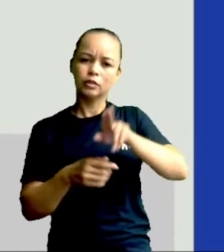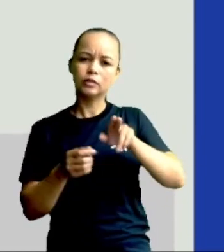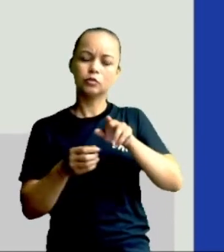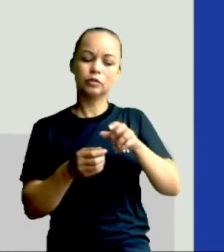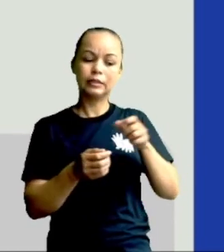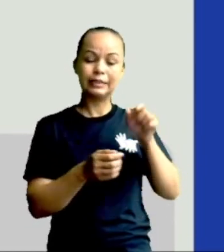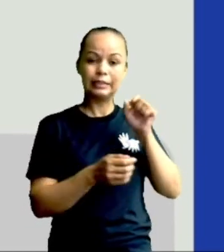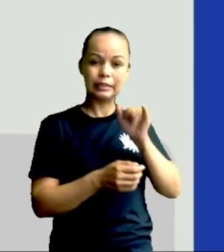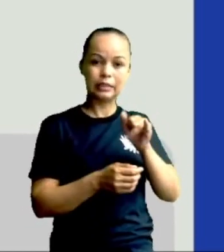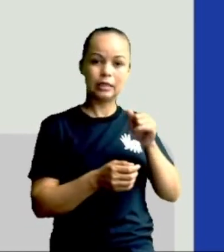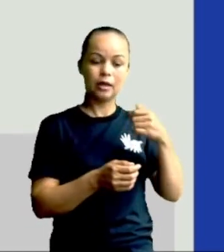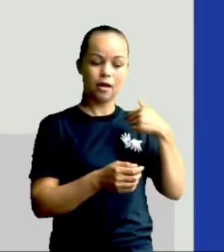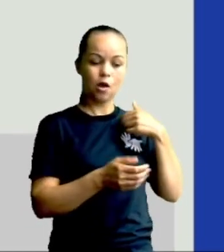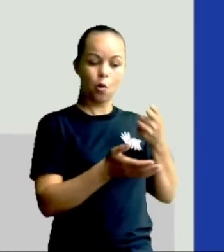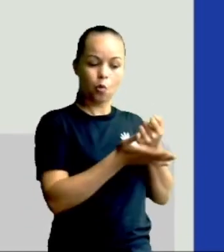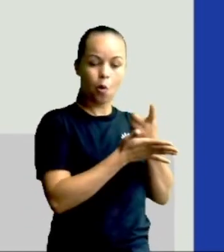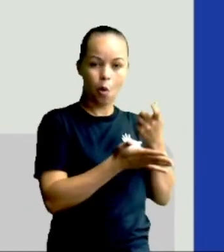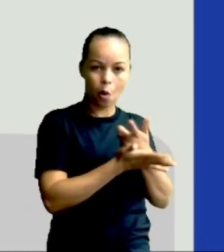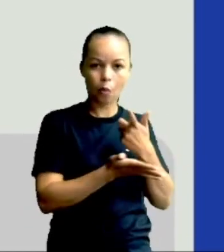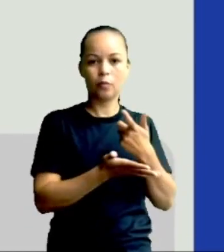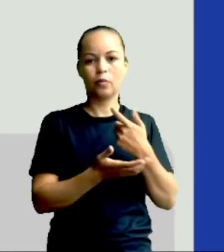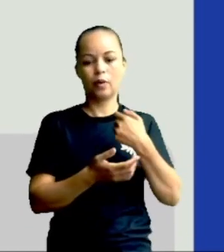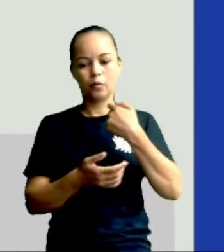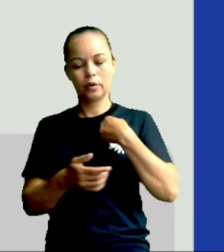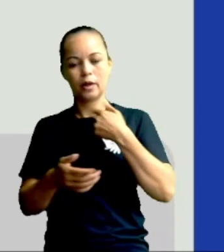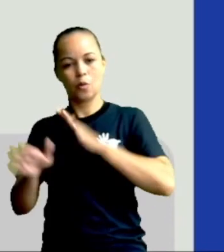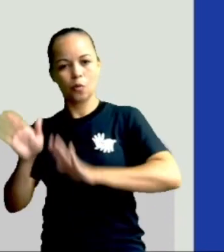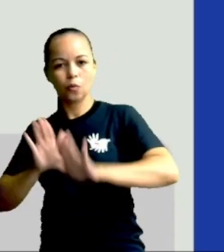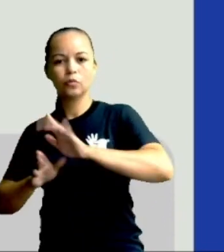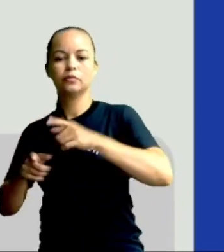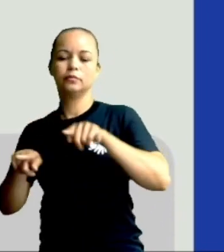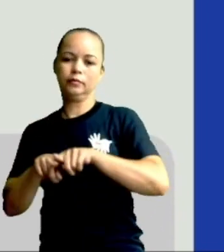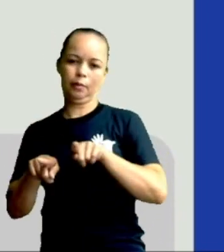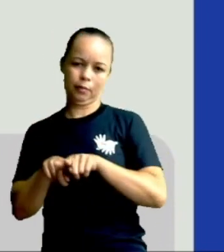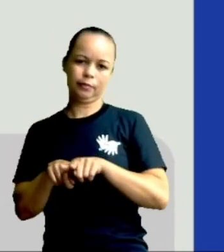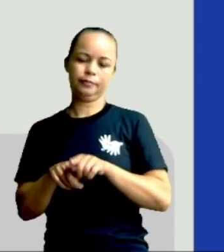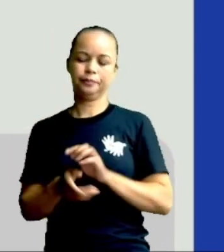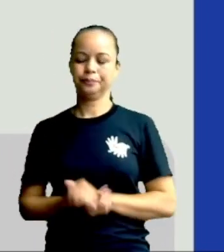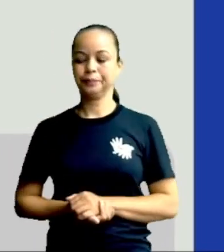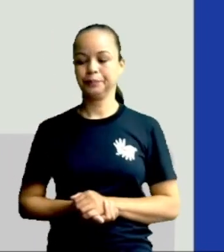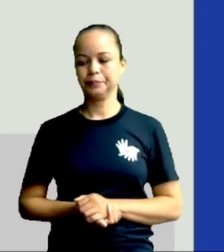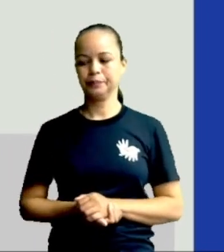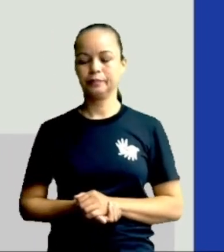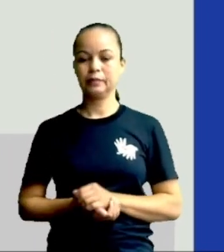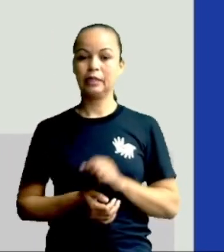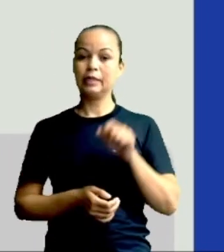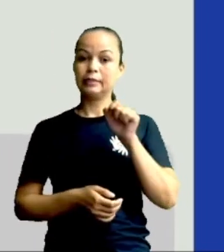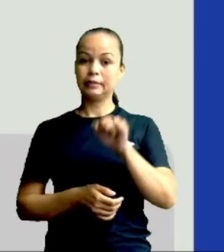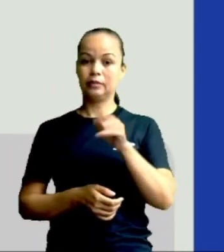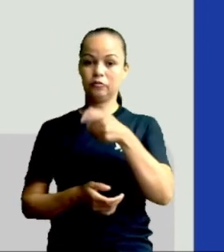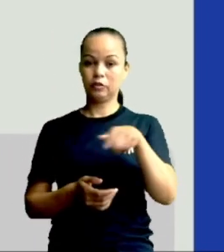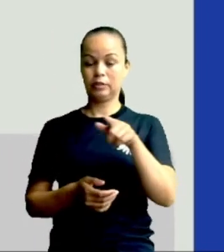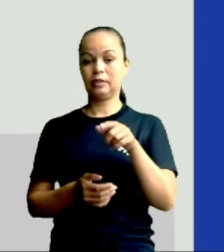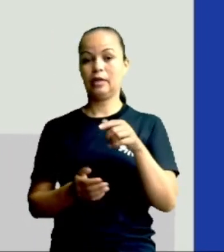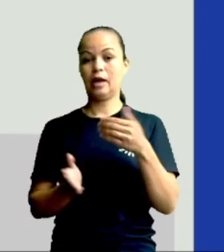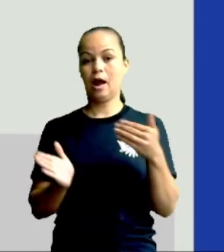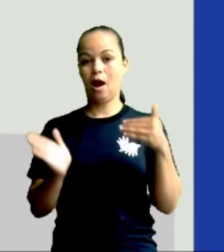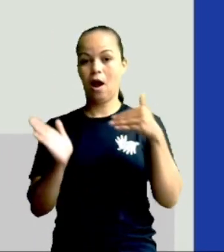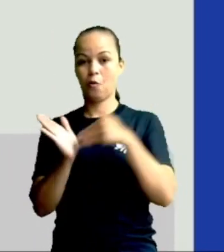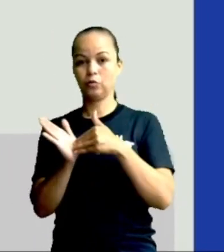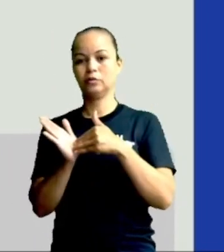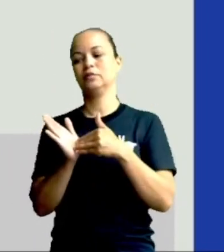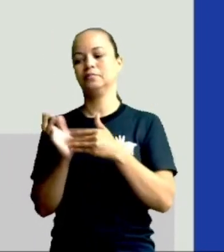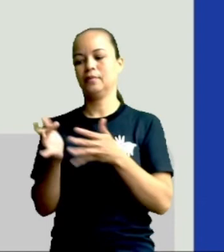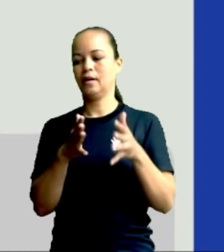animais, é porque eu crio eles. Então, eu tenho a pecuária aí. Se você escolheu essa última opção,